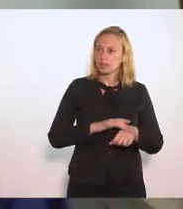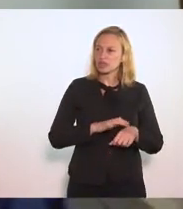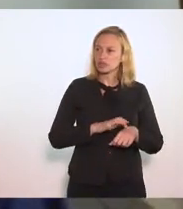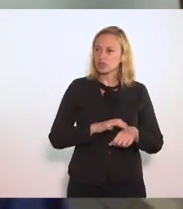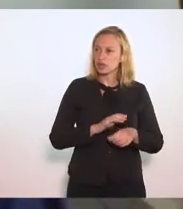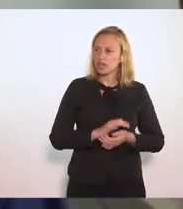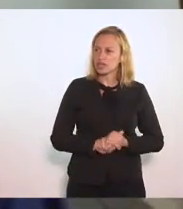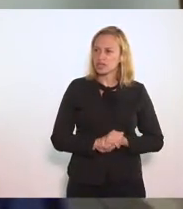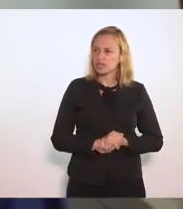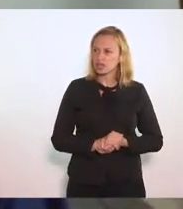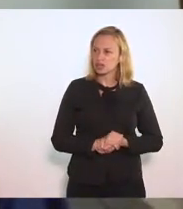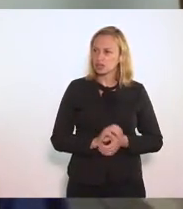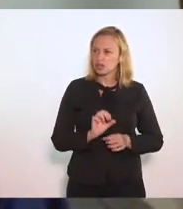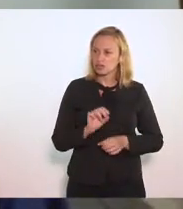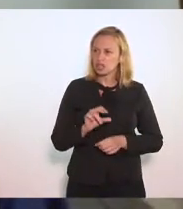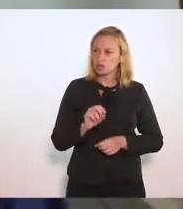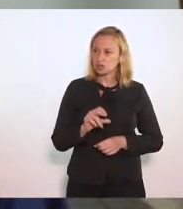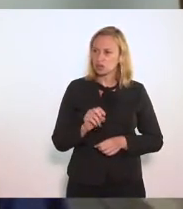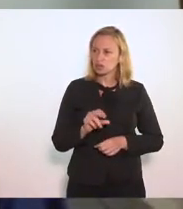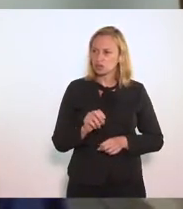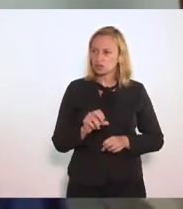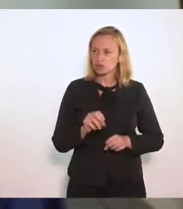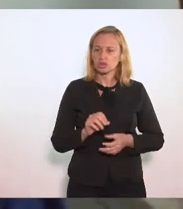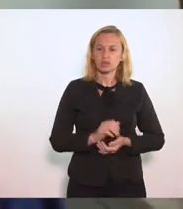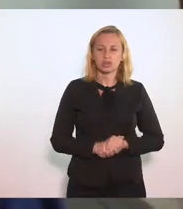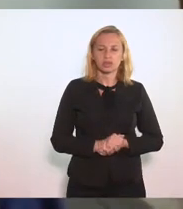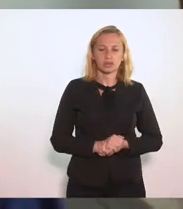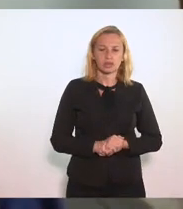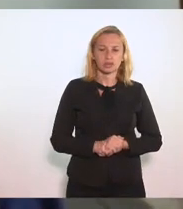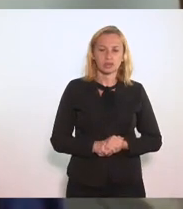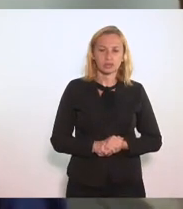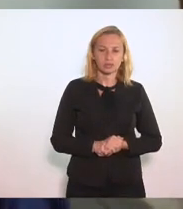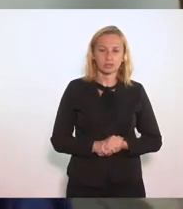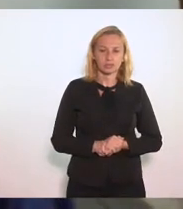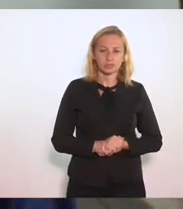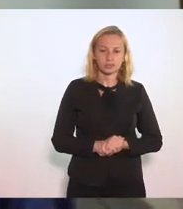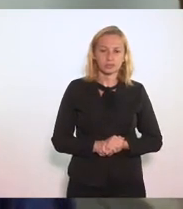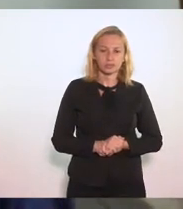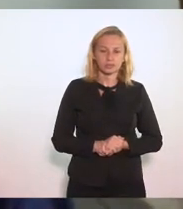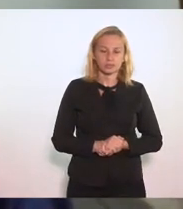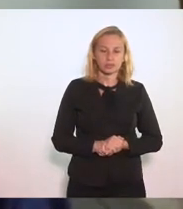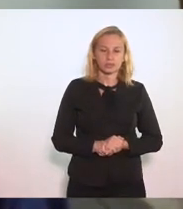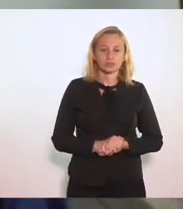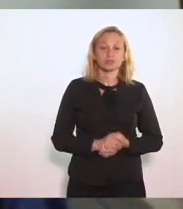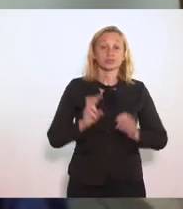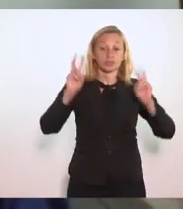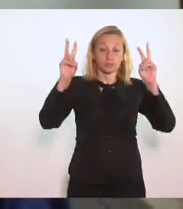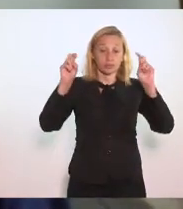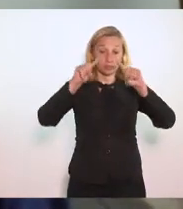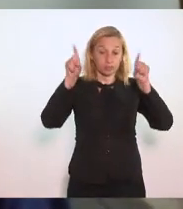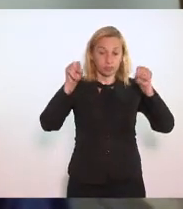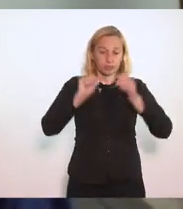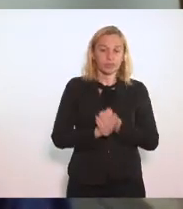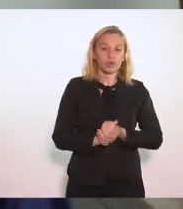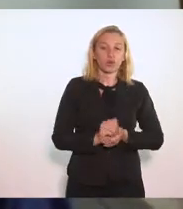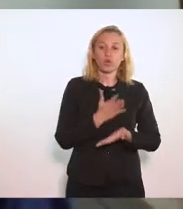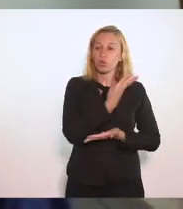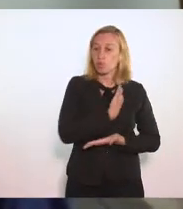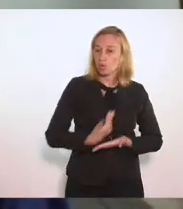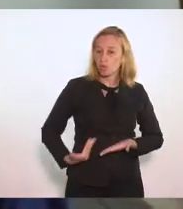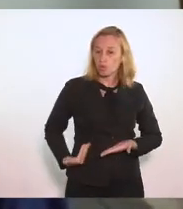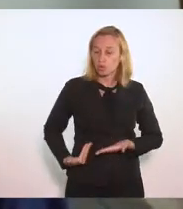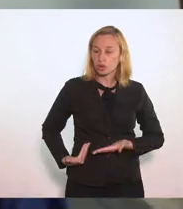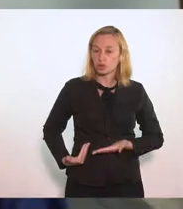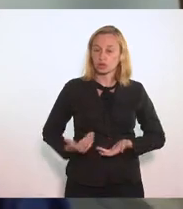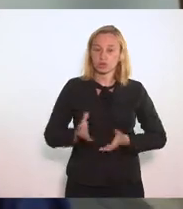Fez uma análise Política Da pandemia Deputado Eleomar Coelho O título é Governo e sua